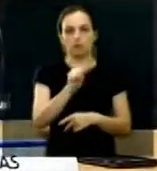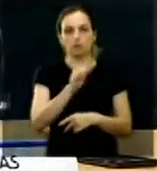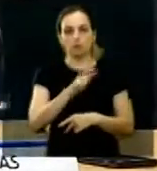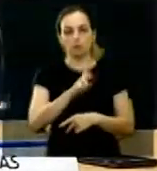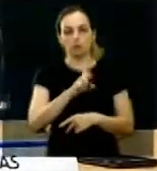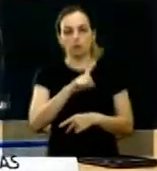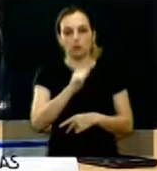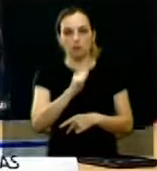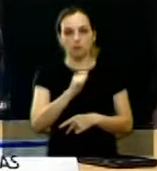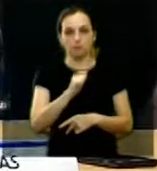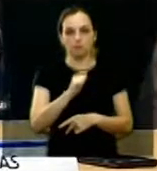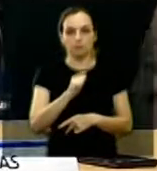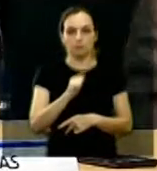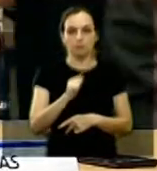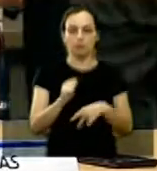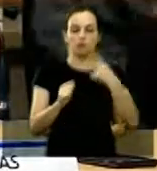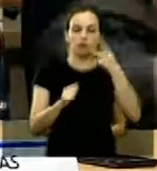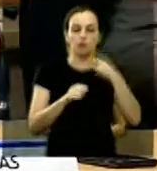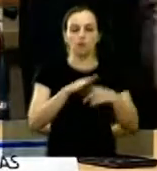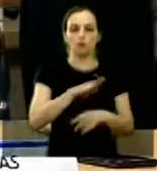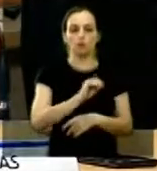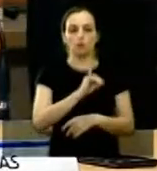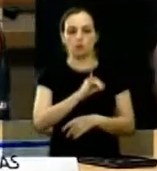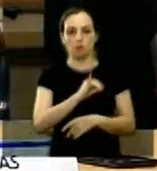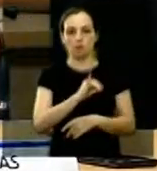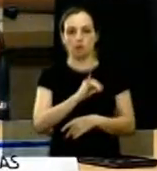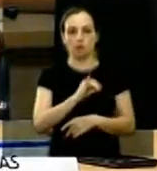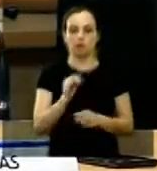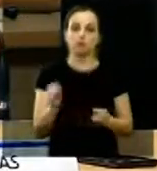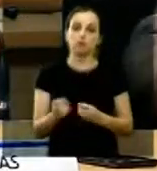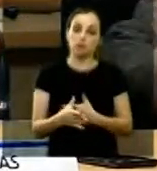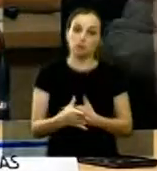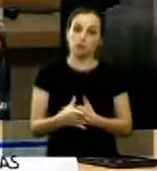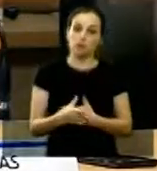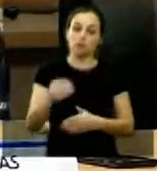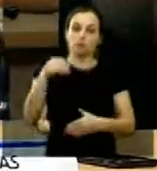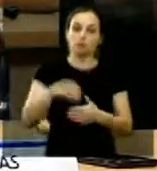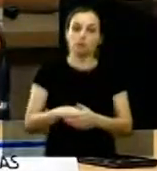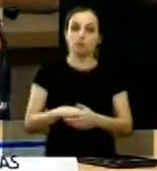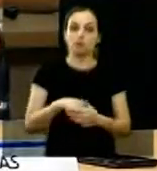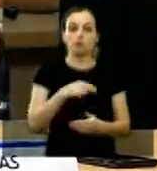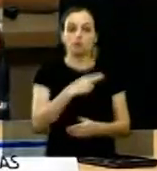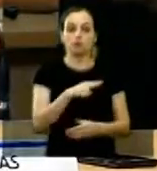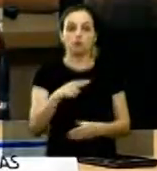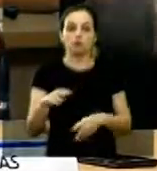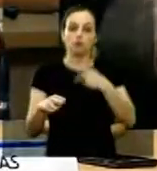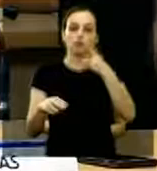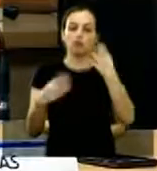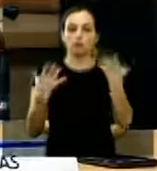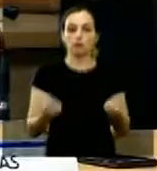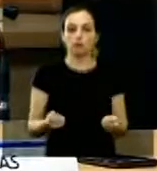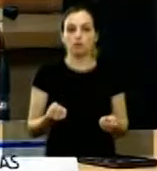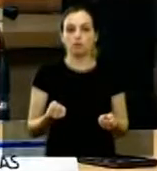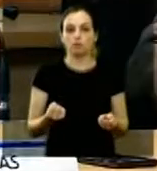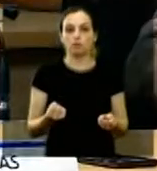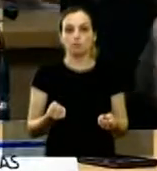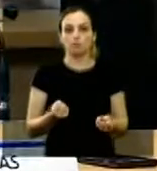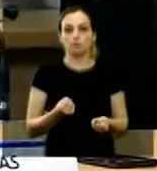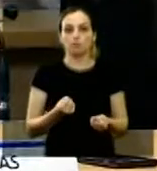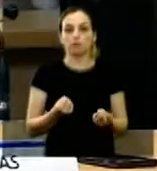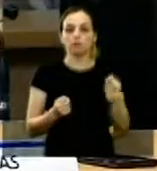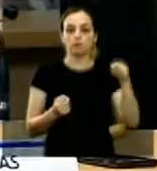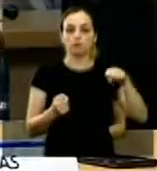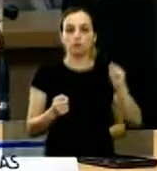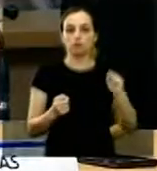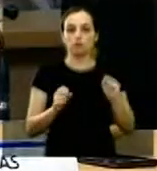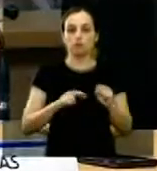Paulão vai fazer a palavra desiste vereador Luiz Obrás desiste a votação é nominal se os vereadores forem favoráveis ao projeto dirão sim